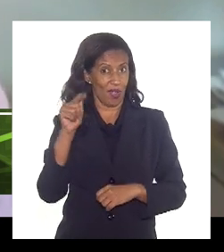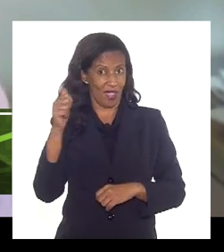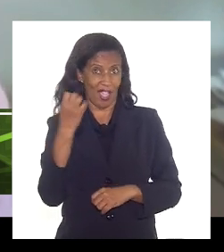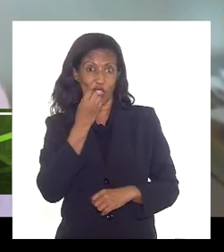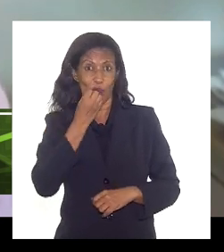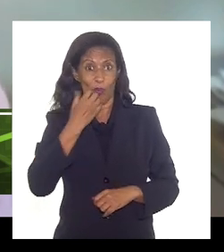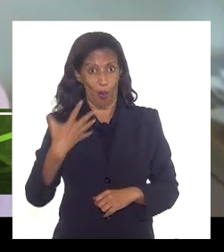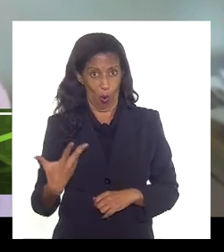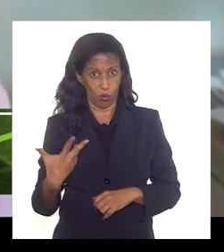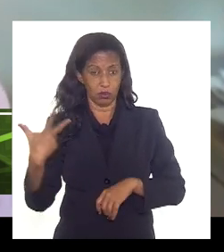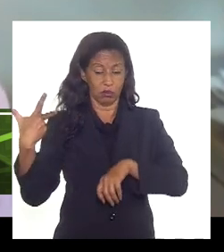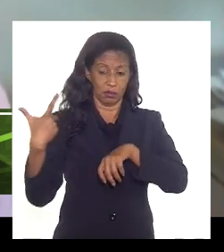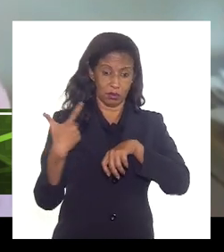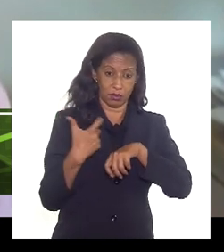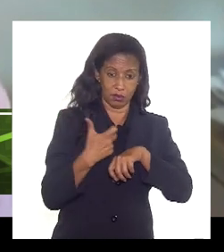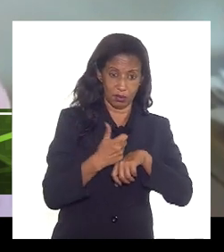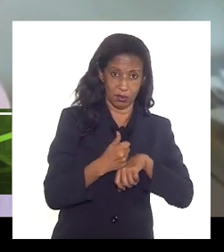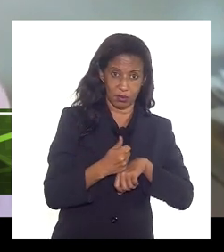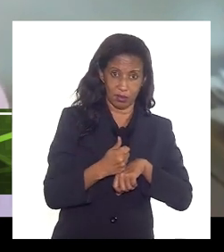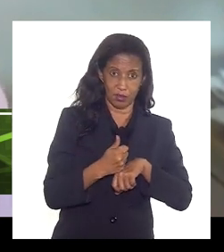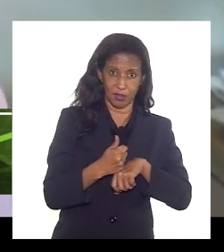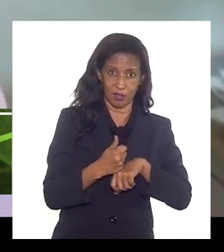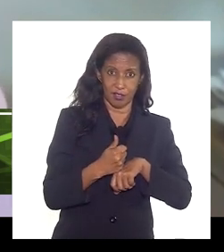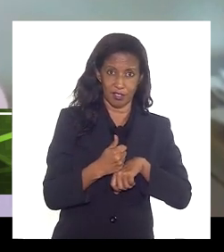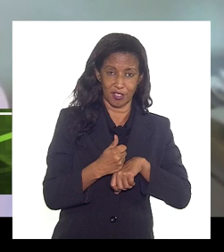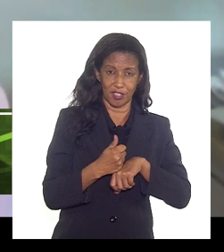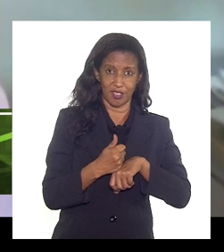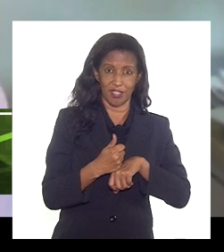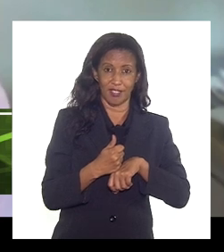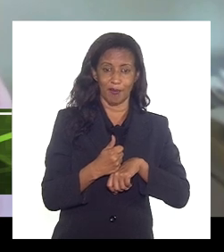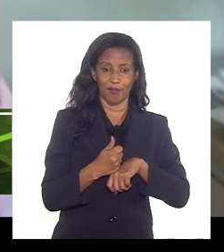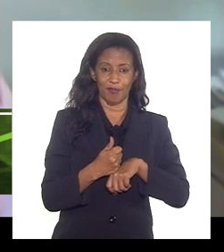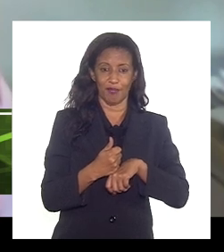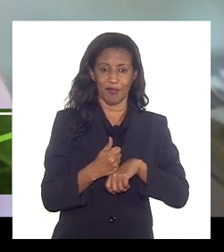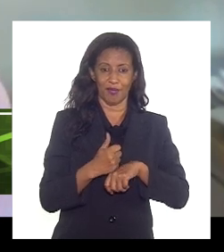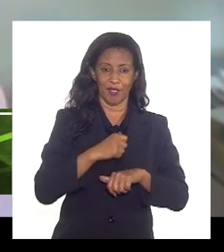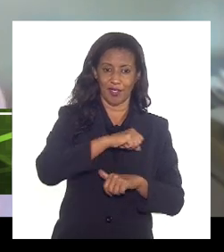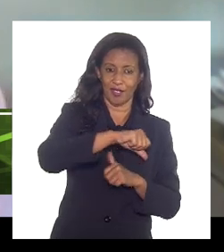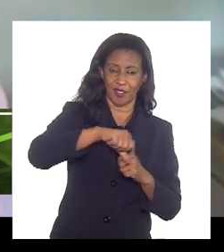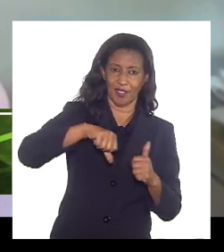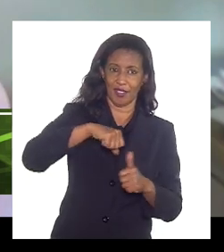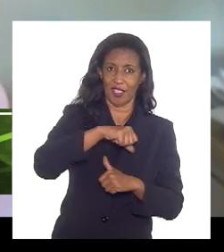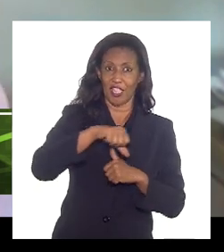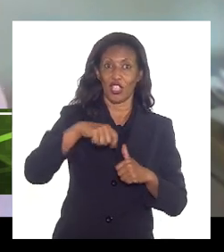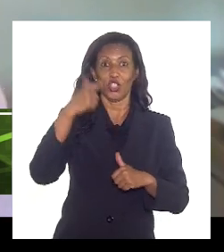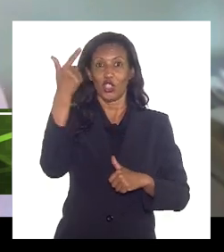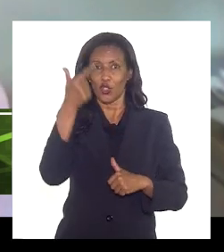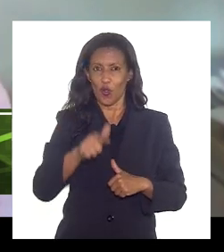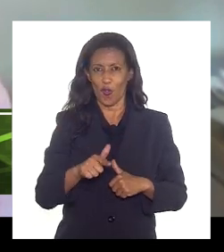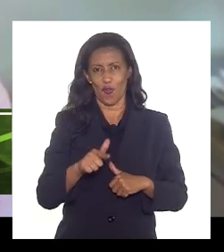e colocando novamente nas camadas